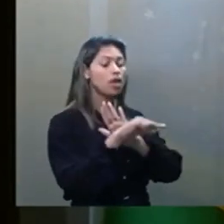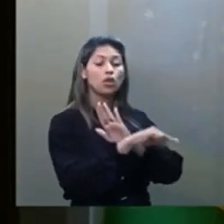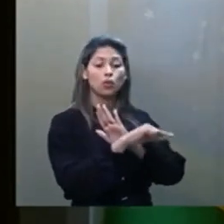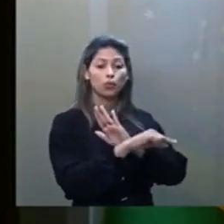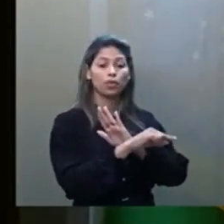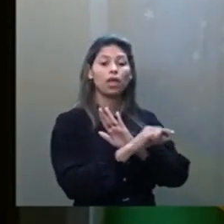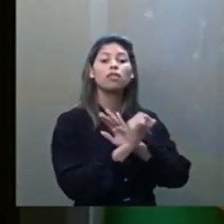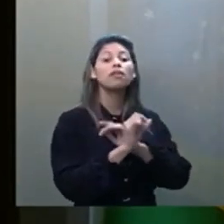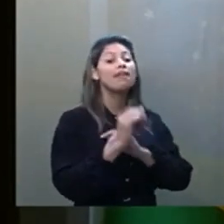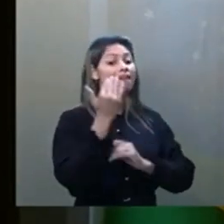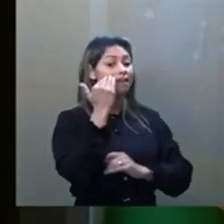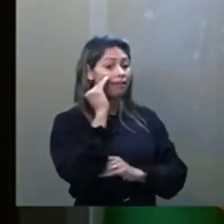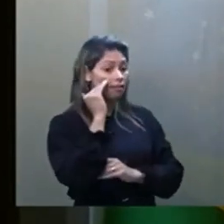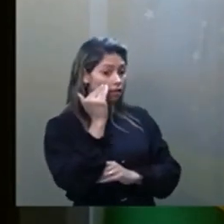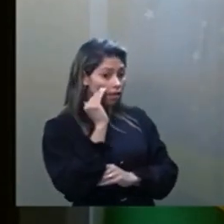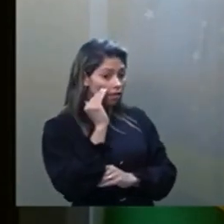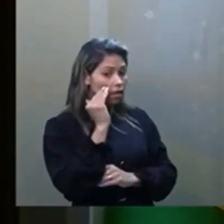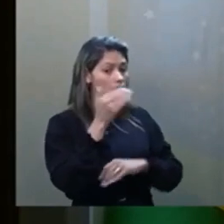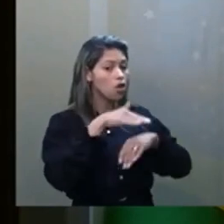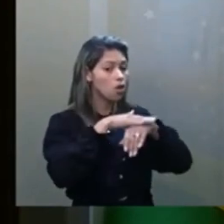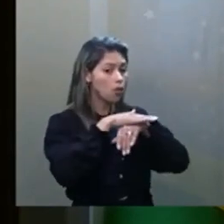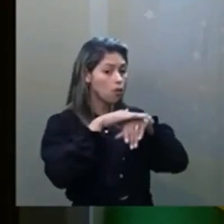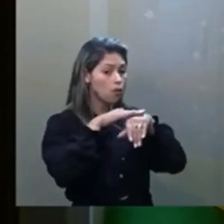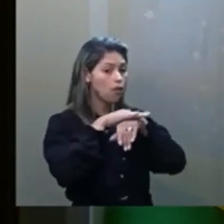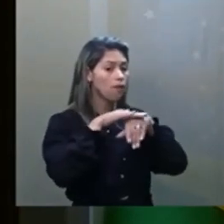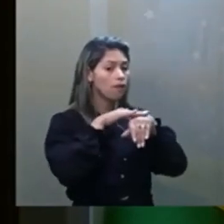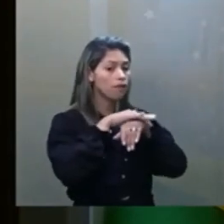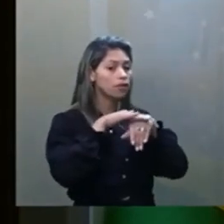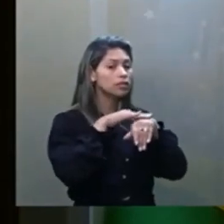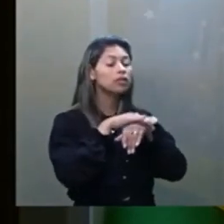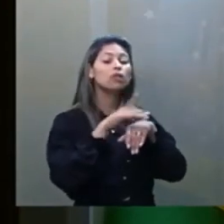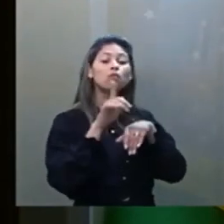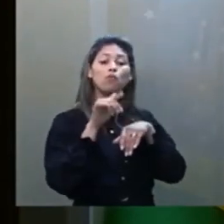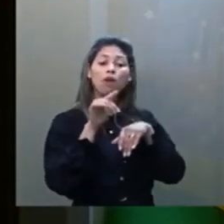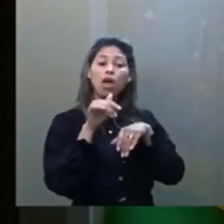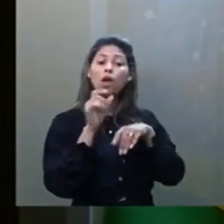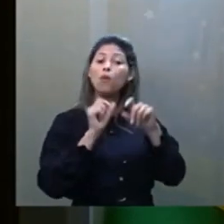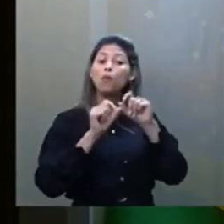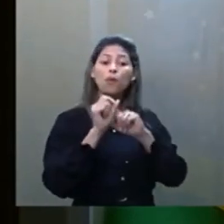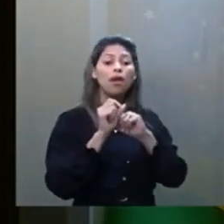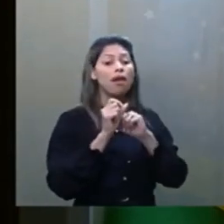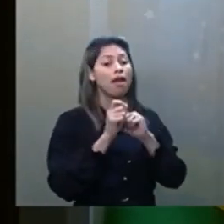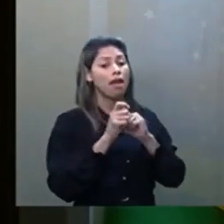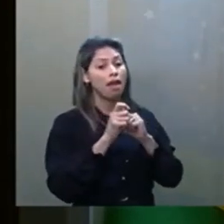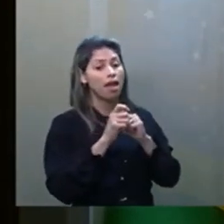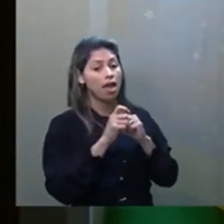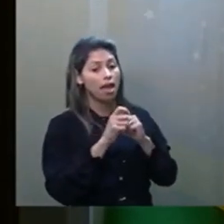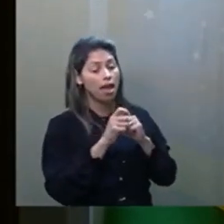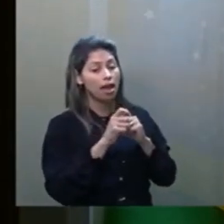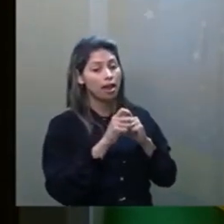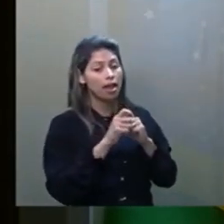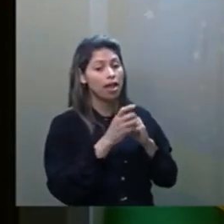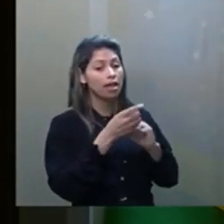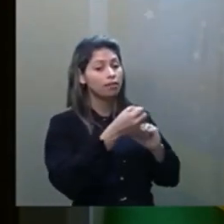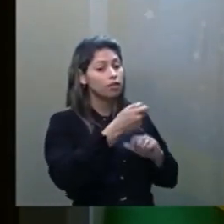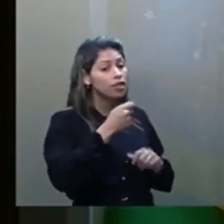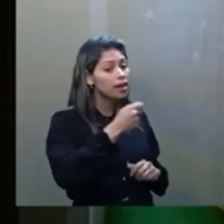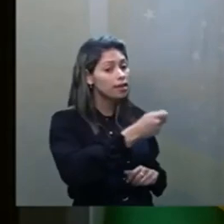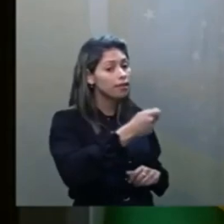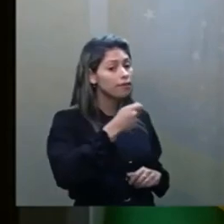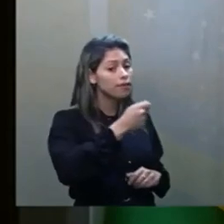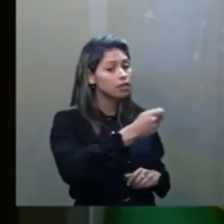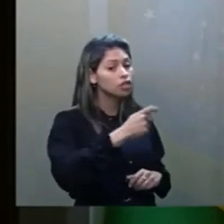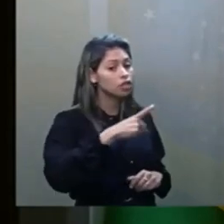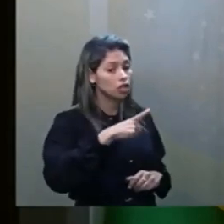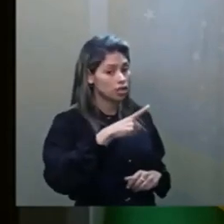Conversando. São entrevistas de Chico Xavier, publicado pela editora ID, em 1983. Está